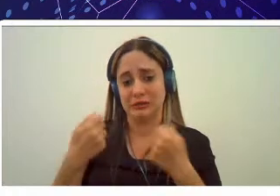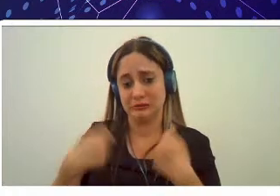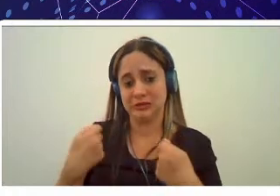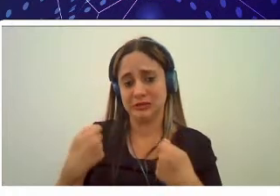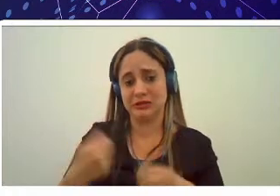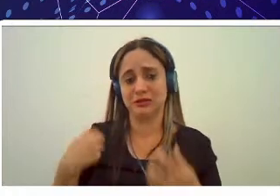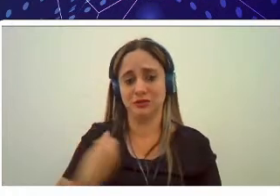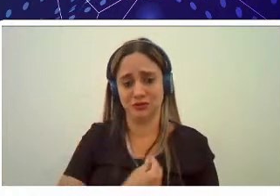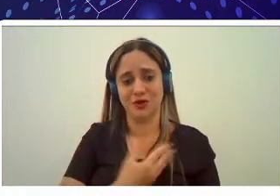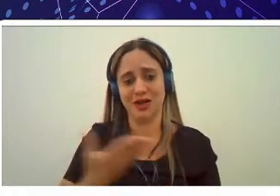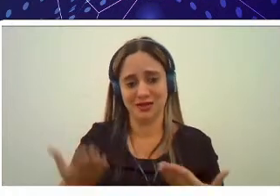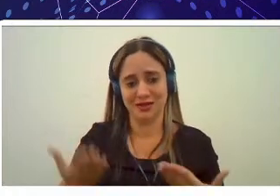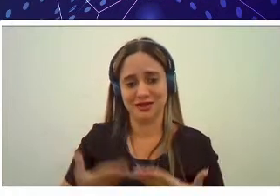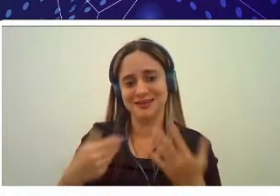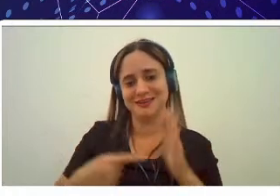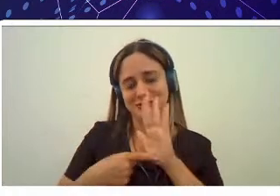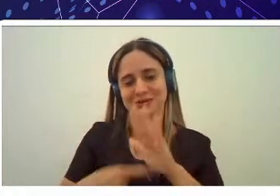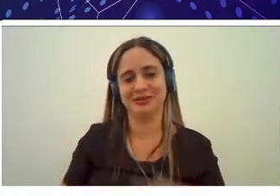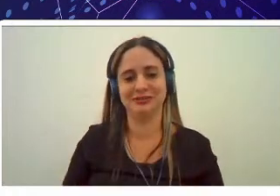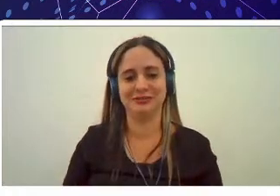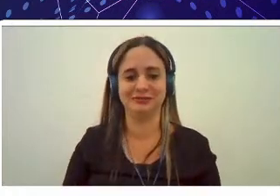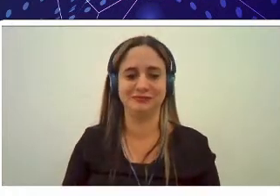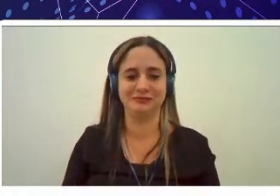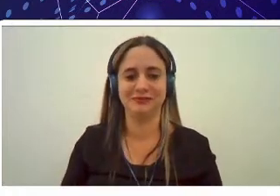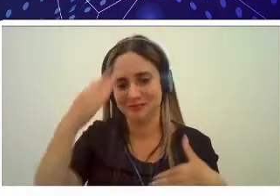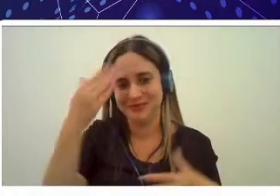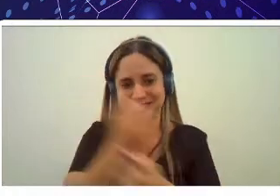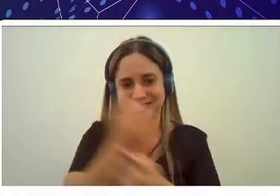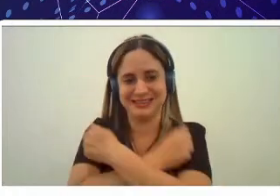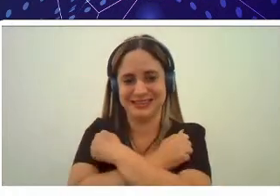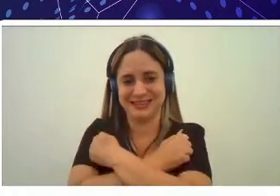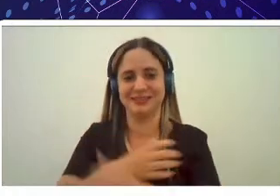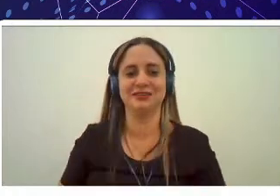estou aqui para ajudar obrigada e abraço